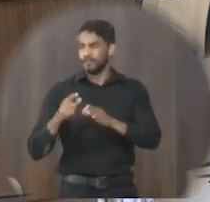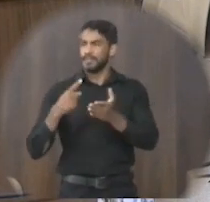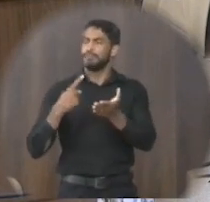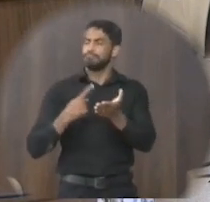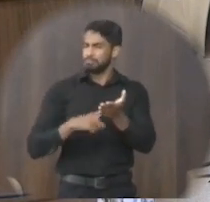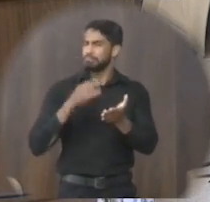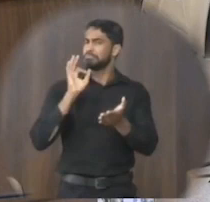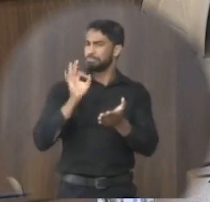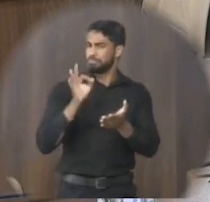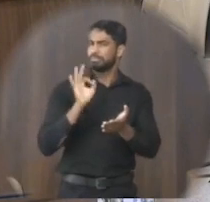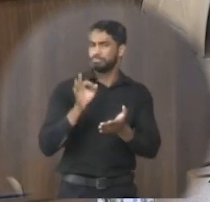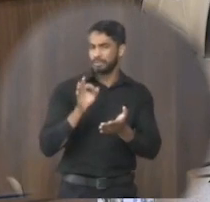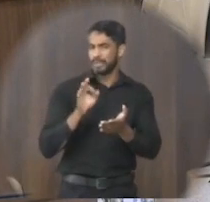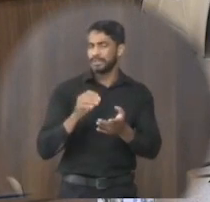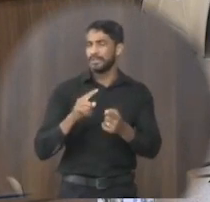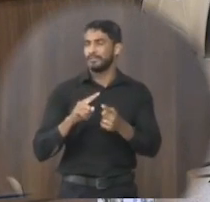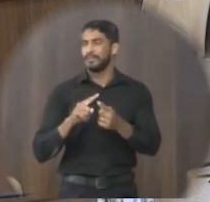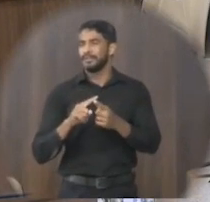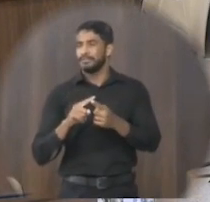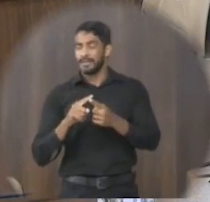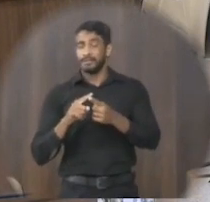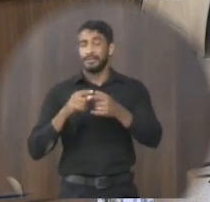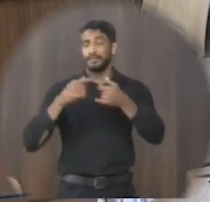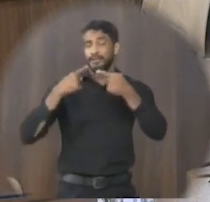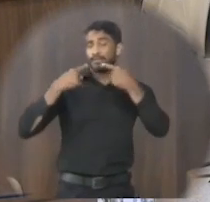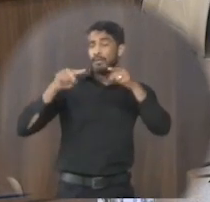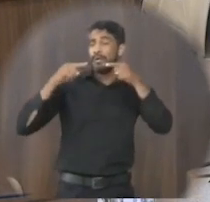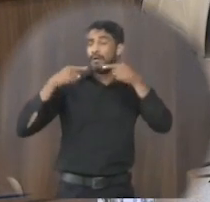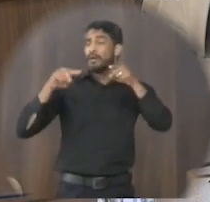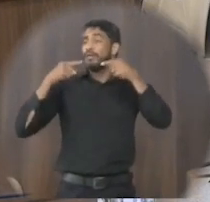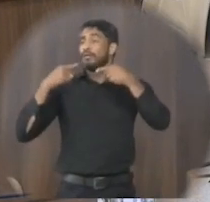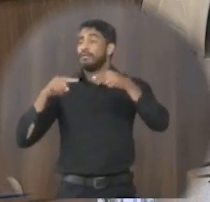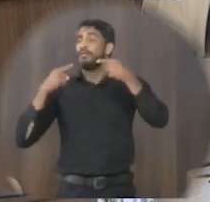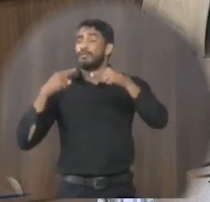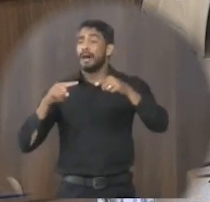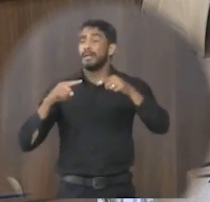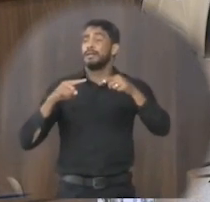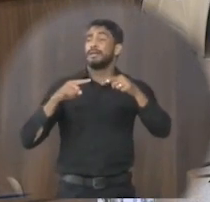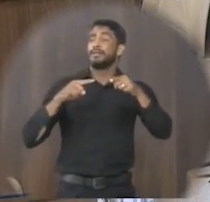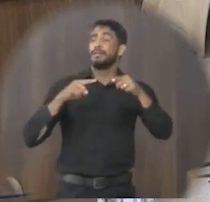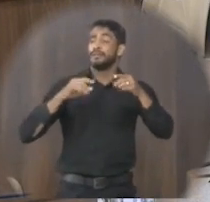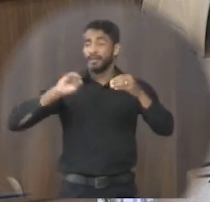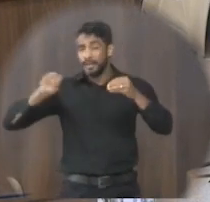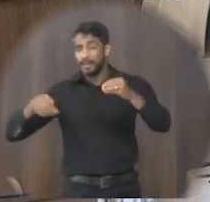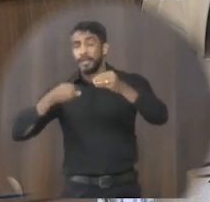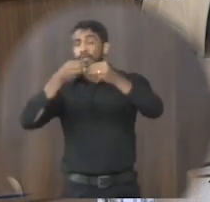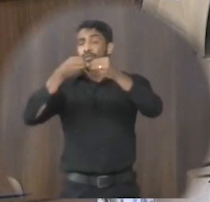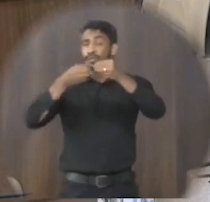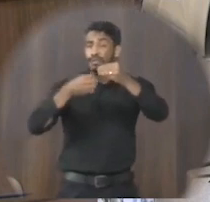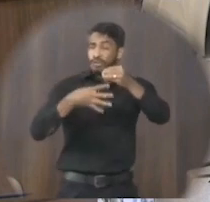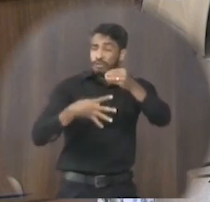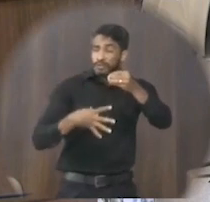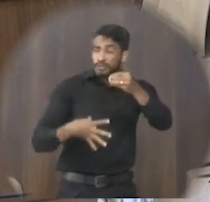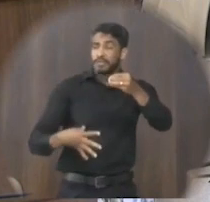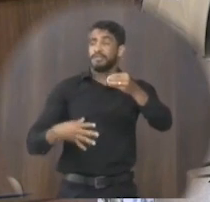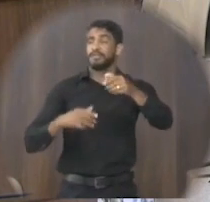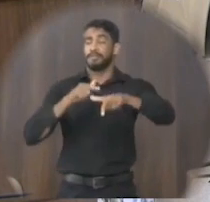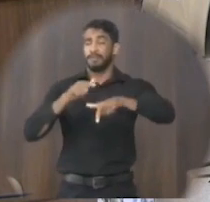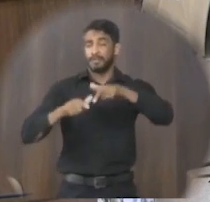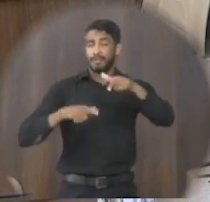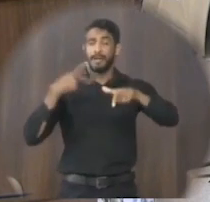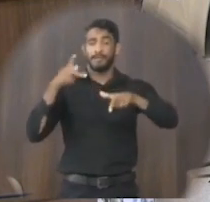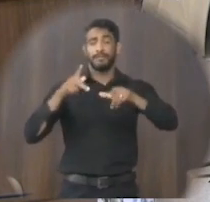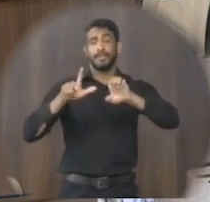coberto de razão quando eu fico argumentando aqui em justificativa pelas ações do